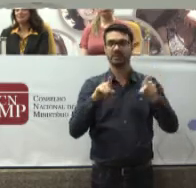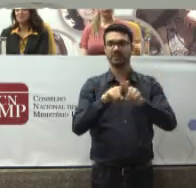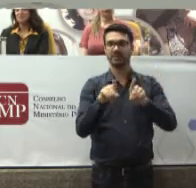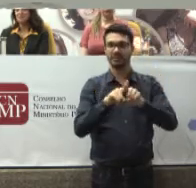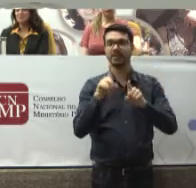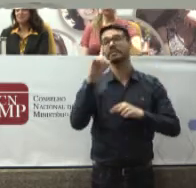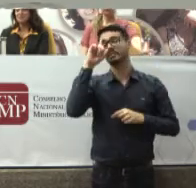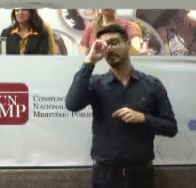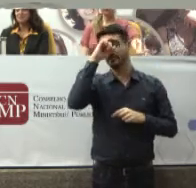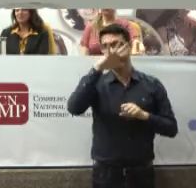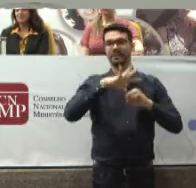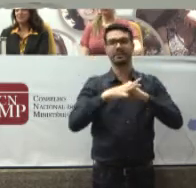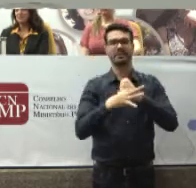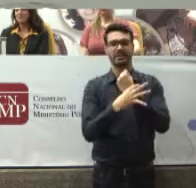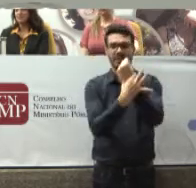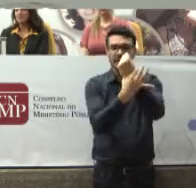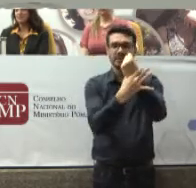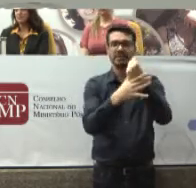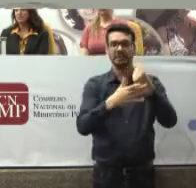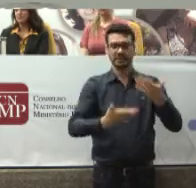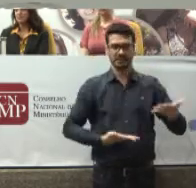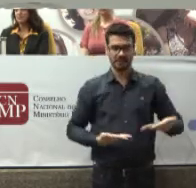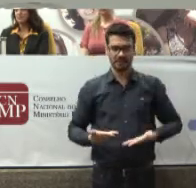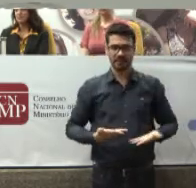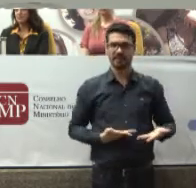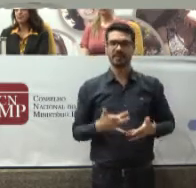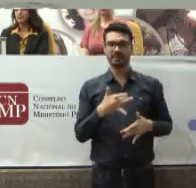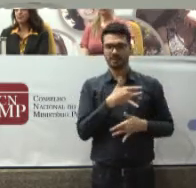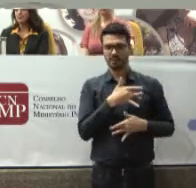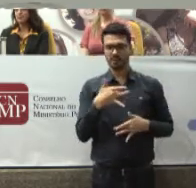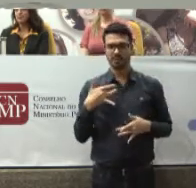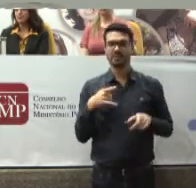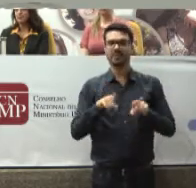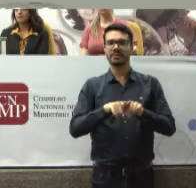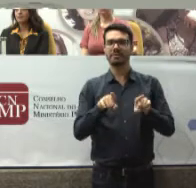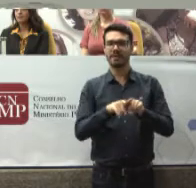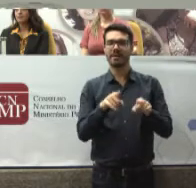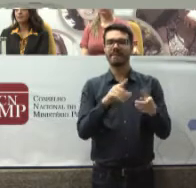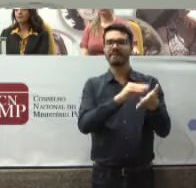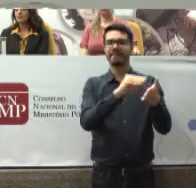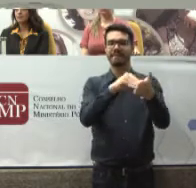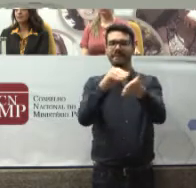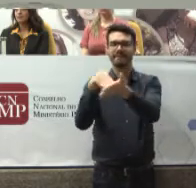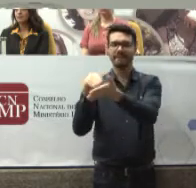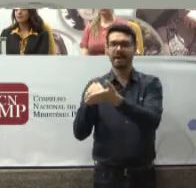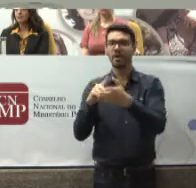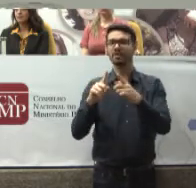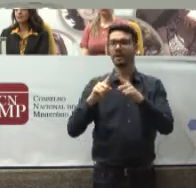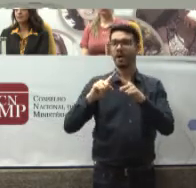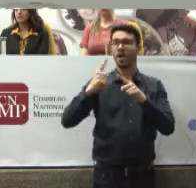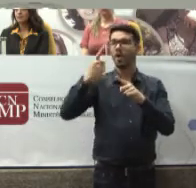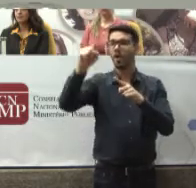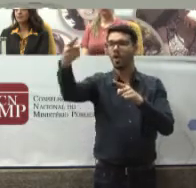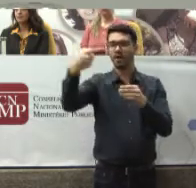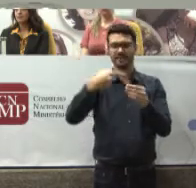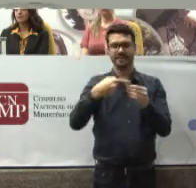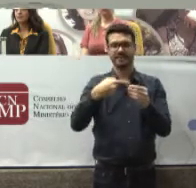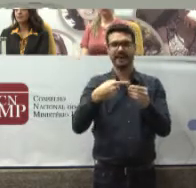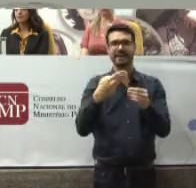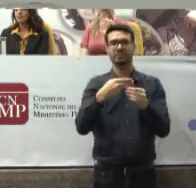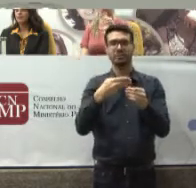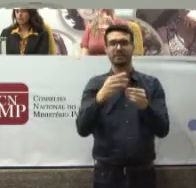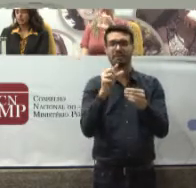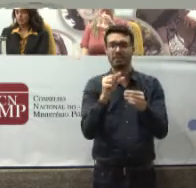acesso aos serviços de saúde A ausência de serviços de saúde Em localidades distantes De cidades